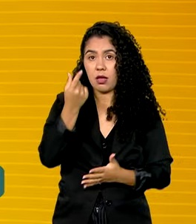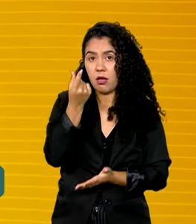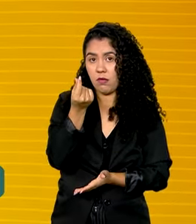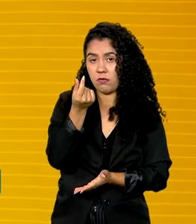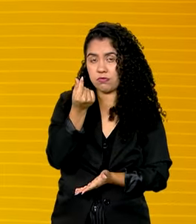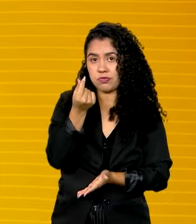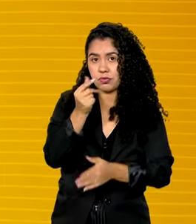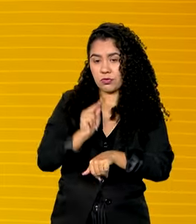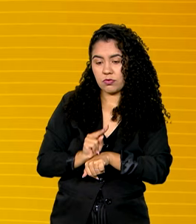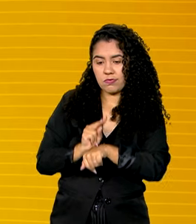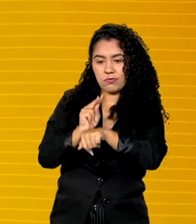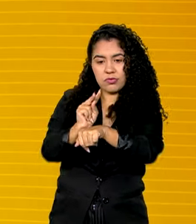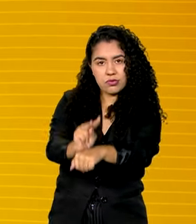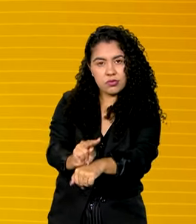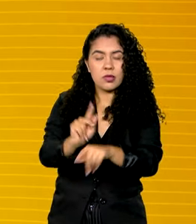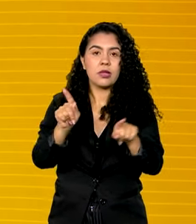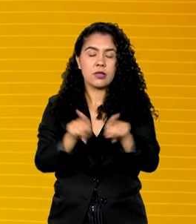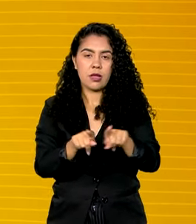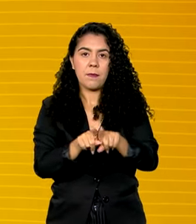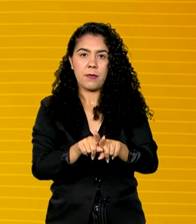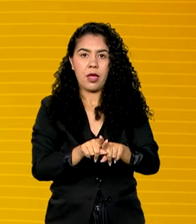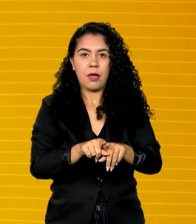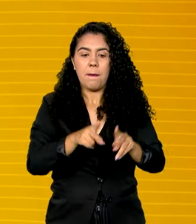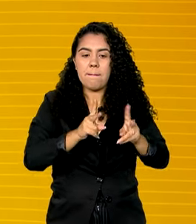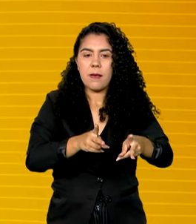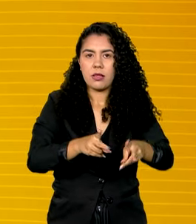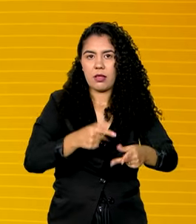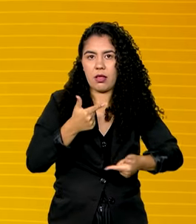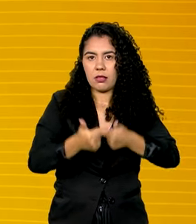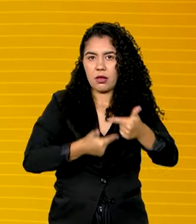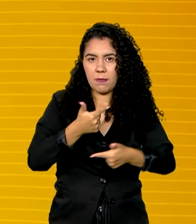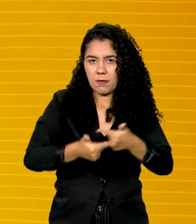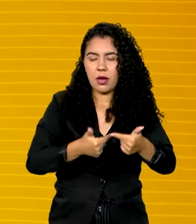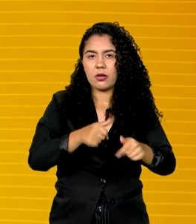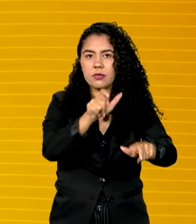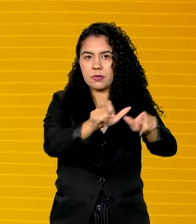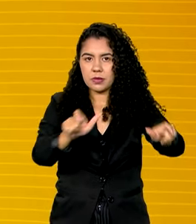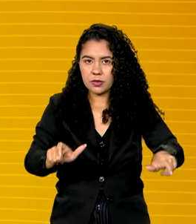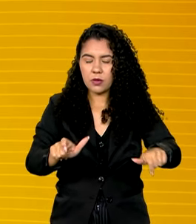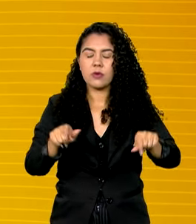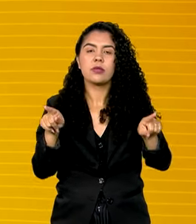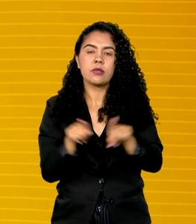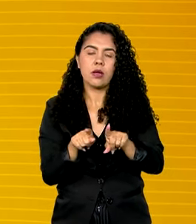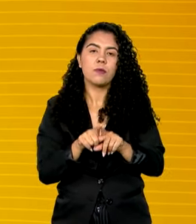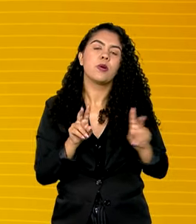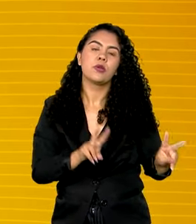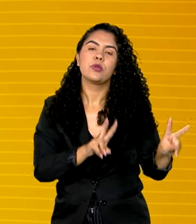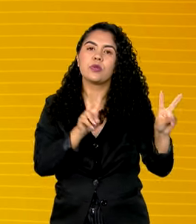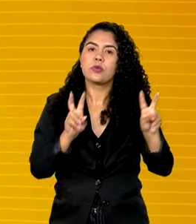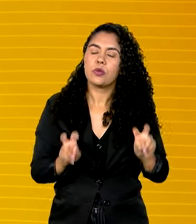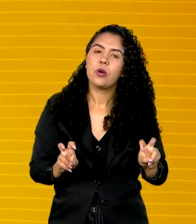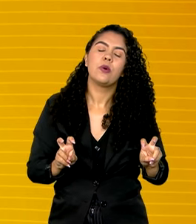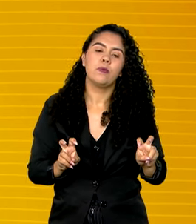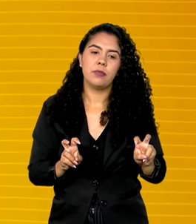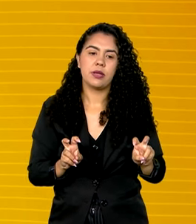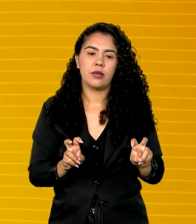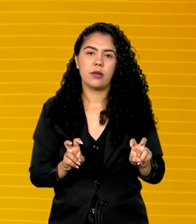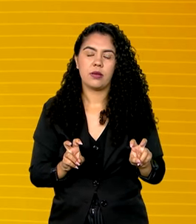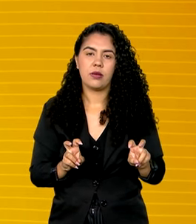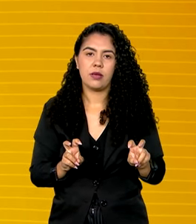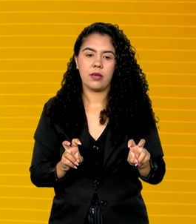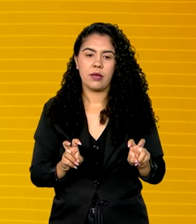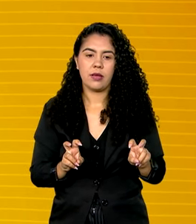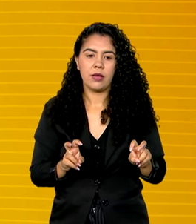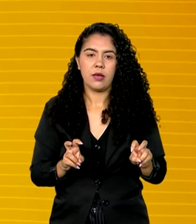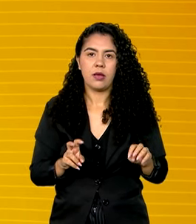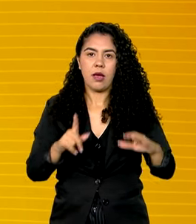a questão da manutenção dos empregos e a questão relativa à